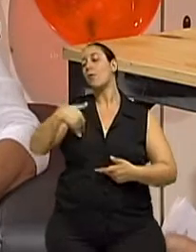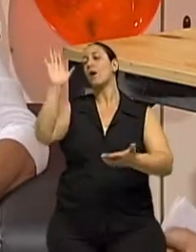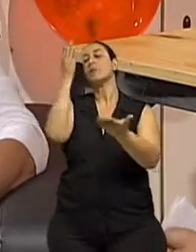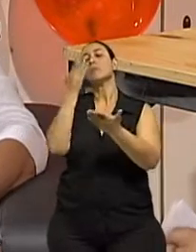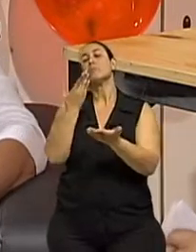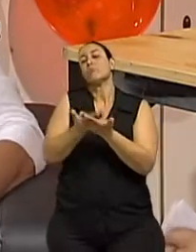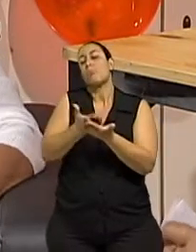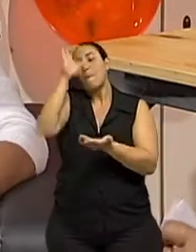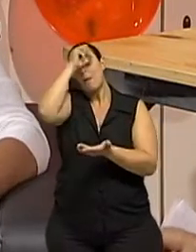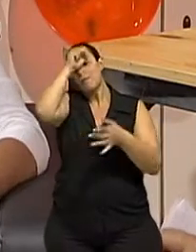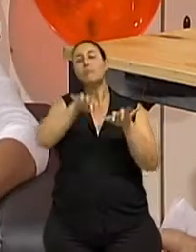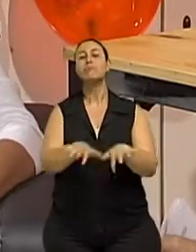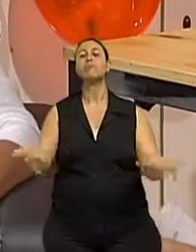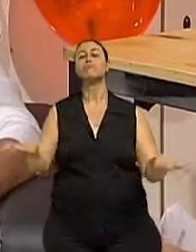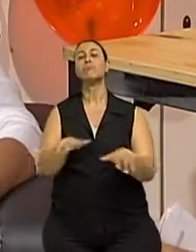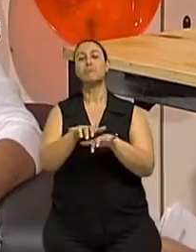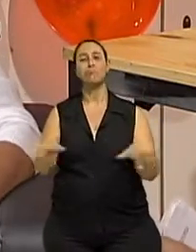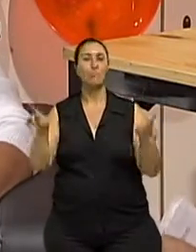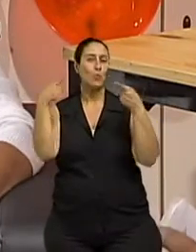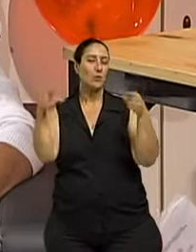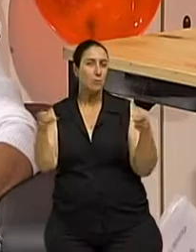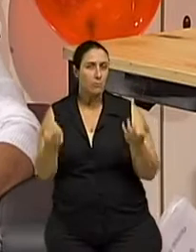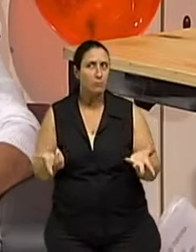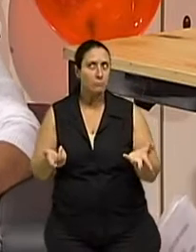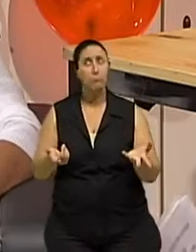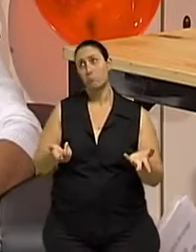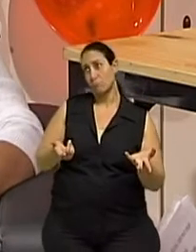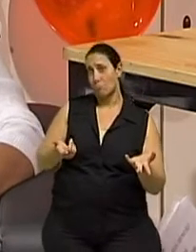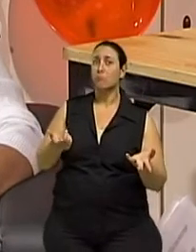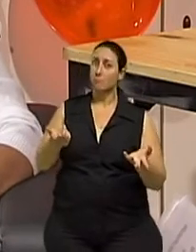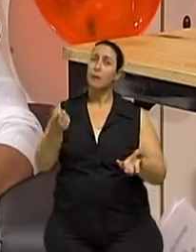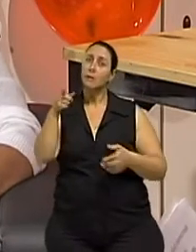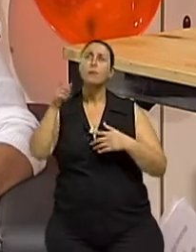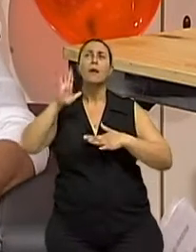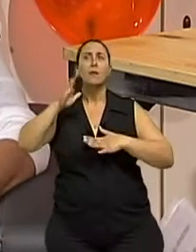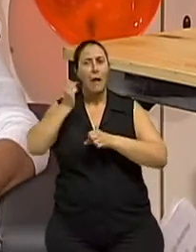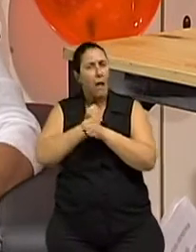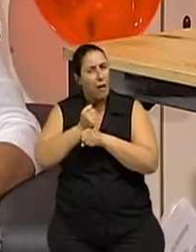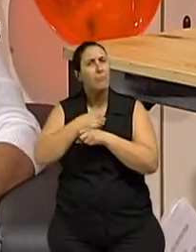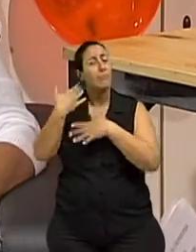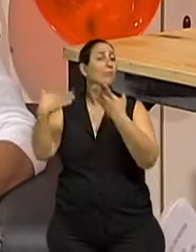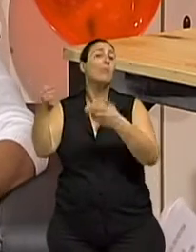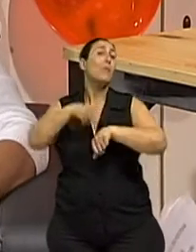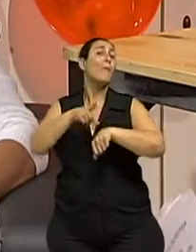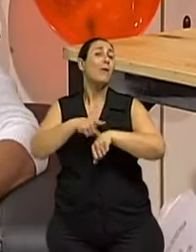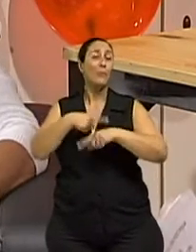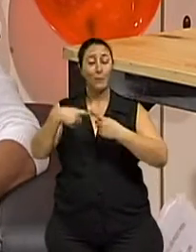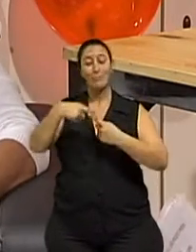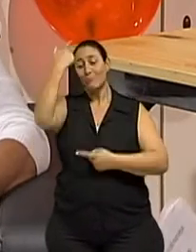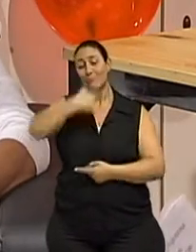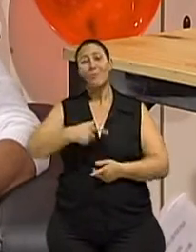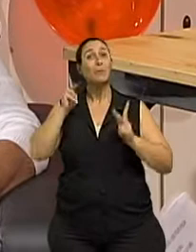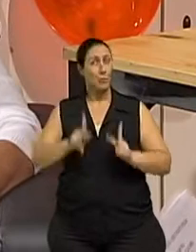Uma coisa que requer muito tempo, dedicação, prática, enfim. E é o momento de se